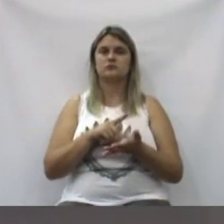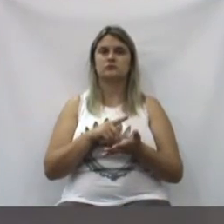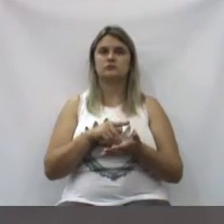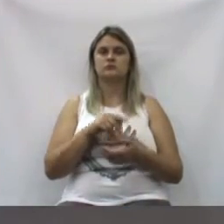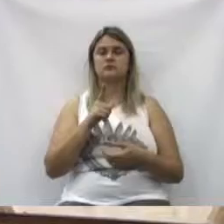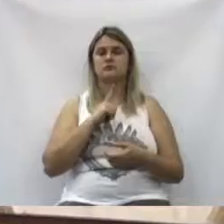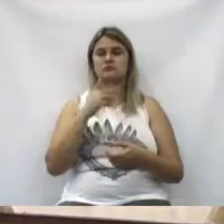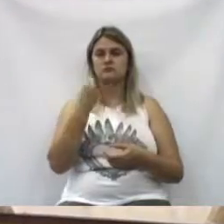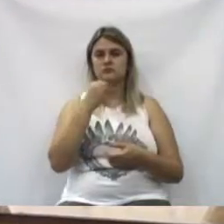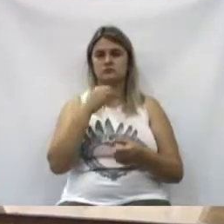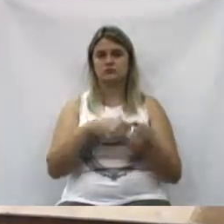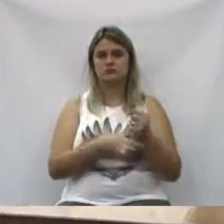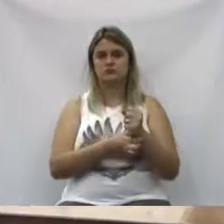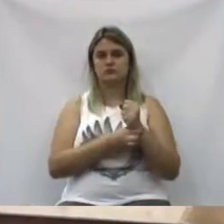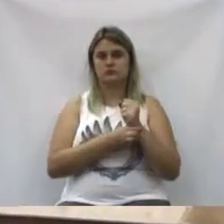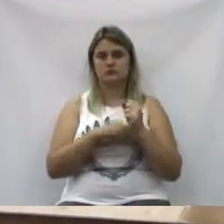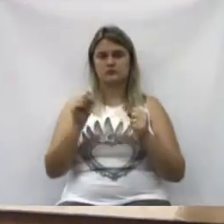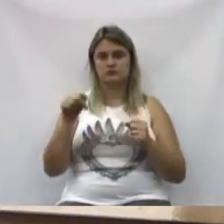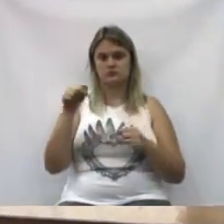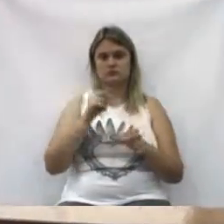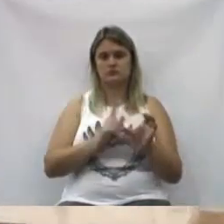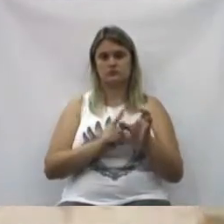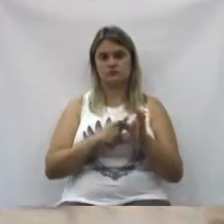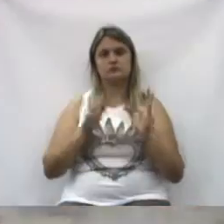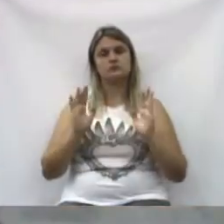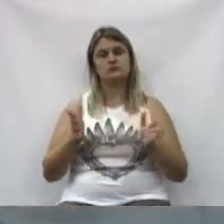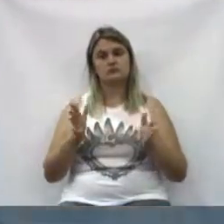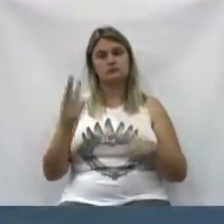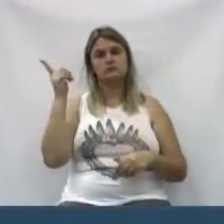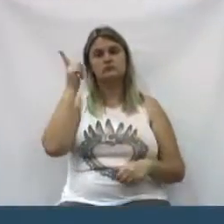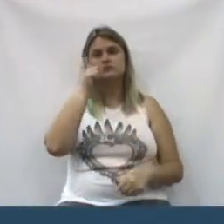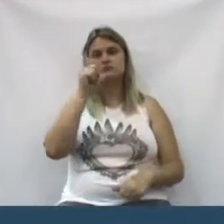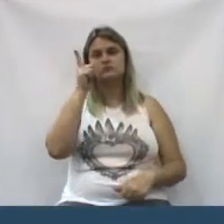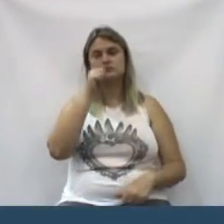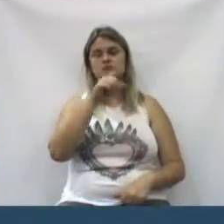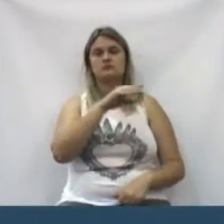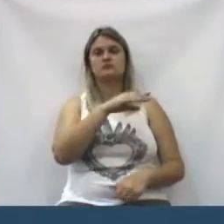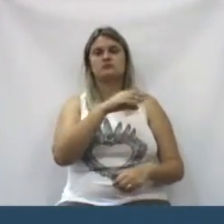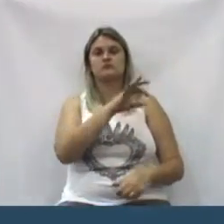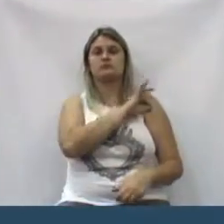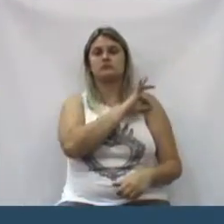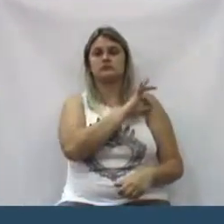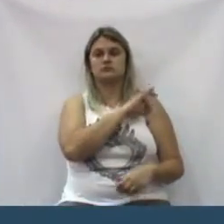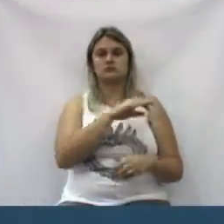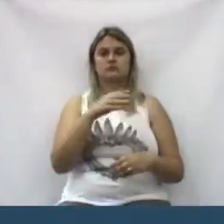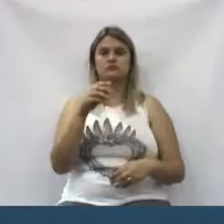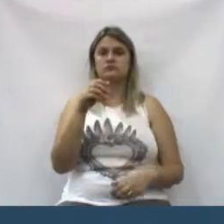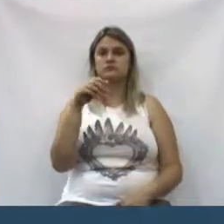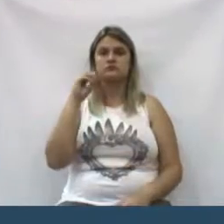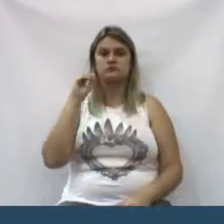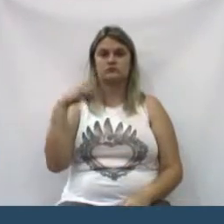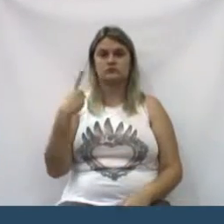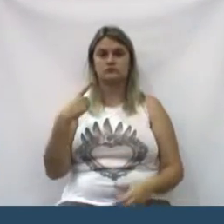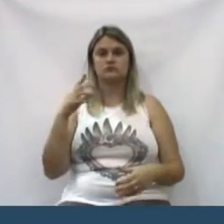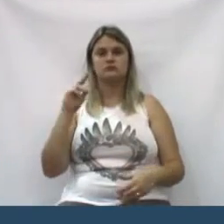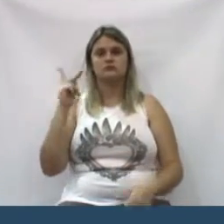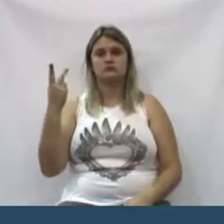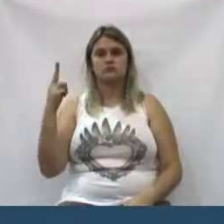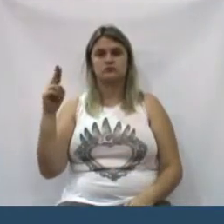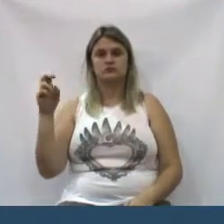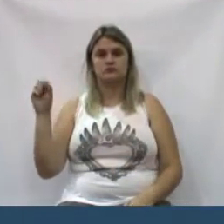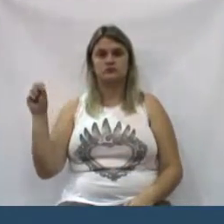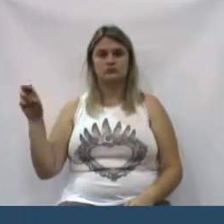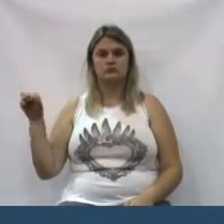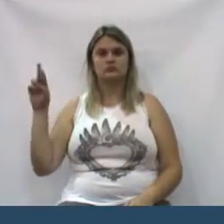estamos carentes de segurança na região sul. E agora, com o nosso 27º Batalhão, graças ao trabalho das nossas lideranças políticas, do